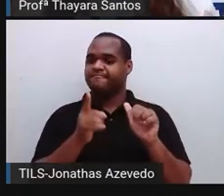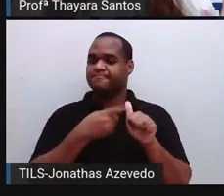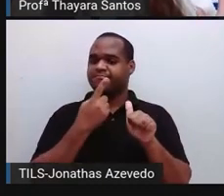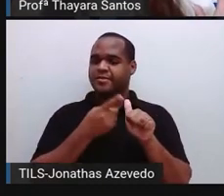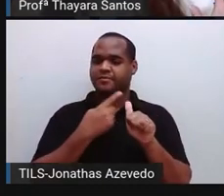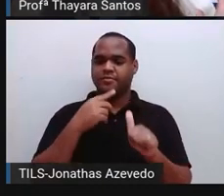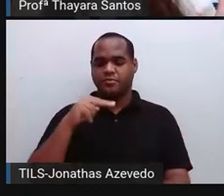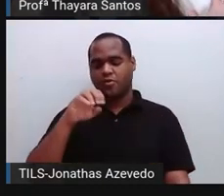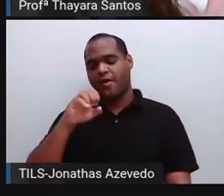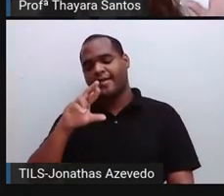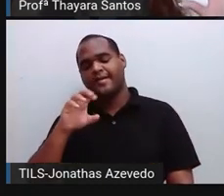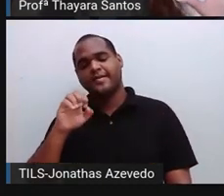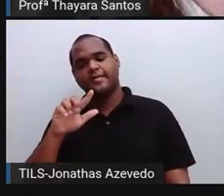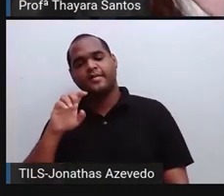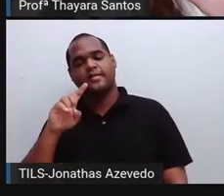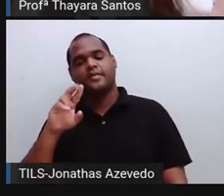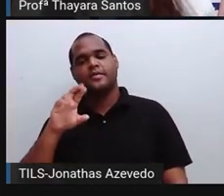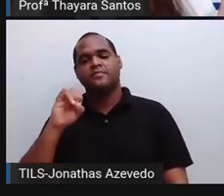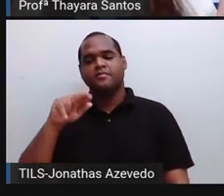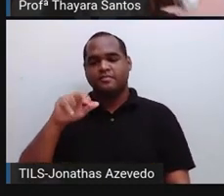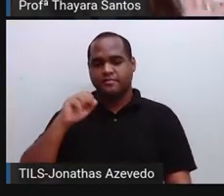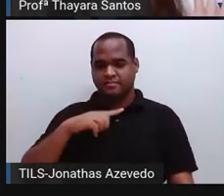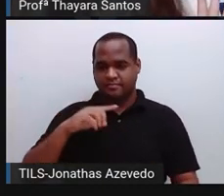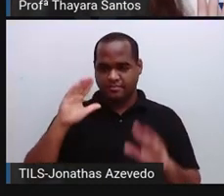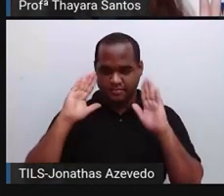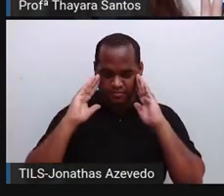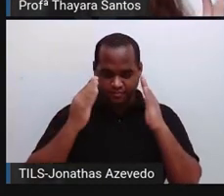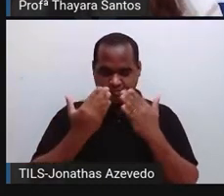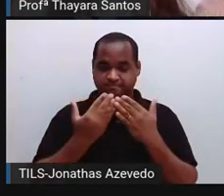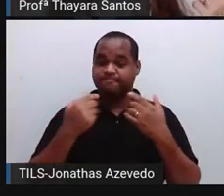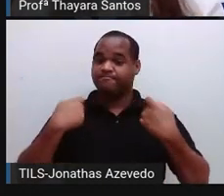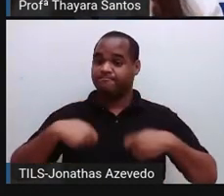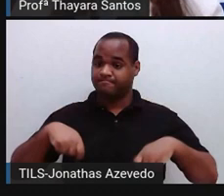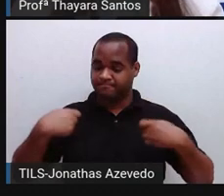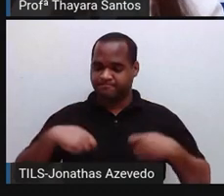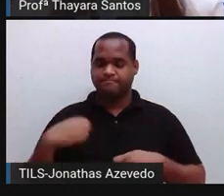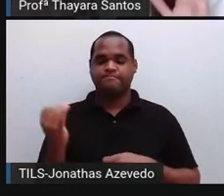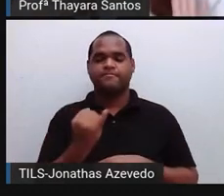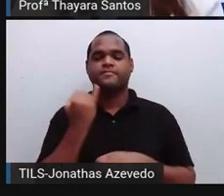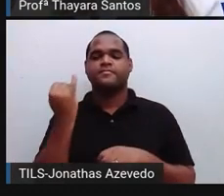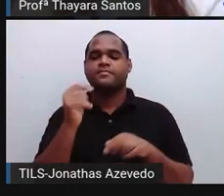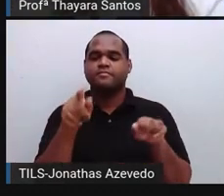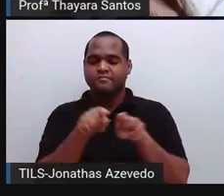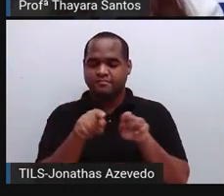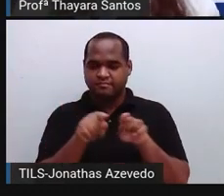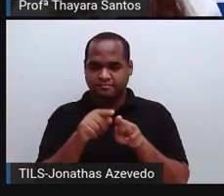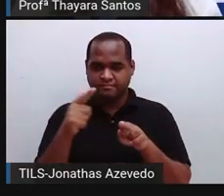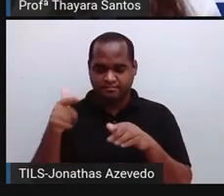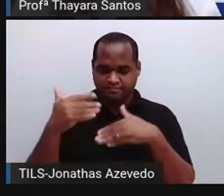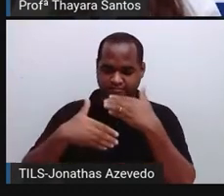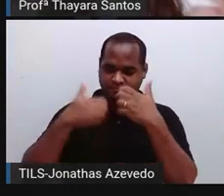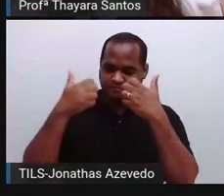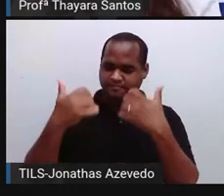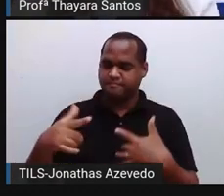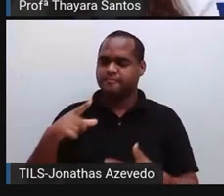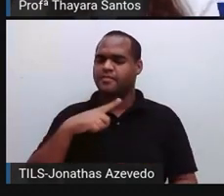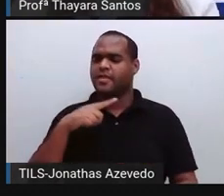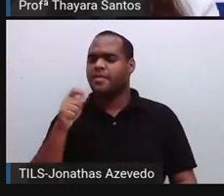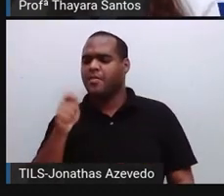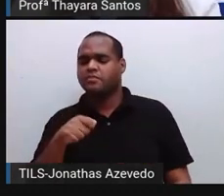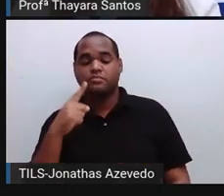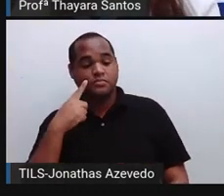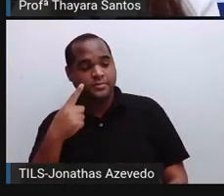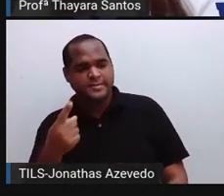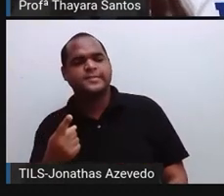porque a gente precisa estar concentrado e alerta. Depois que a gente precisa sair daquela situação, aí sim o nosso cérebro